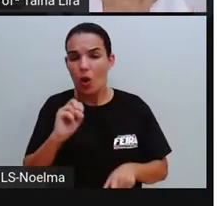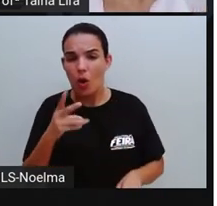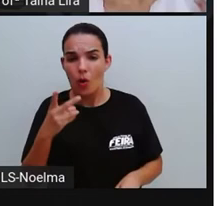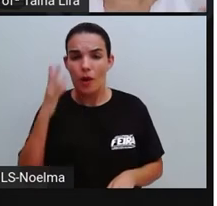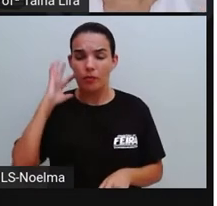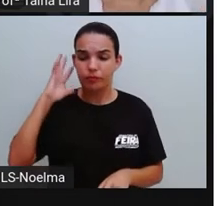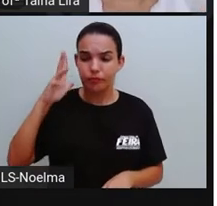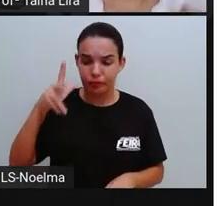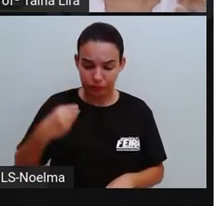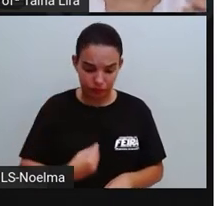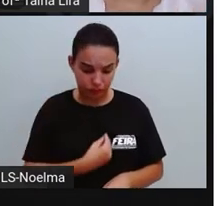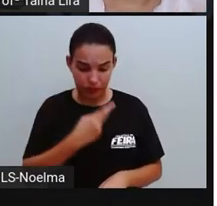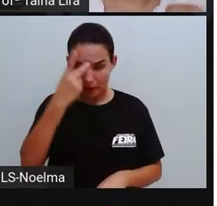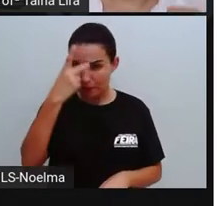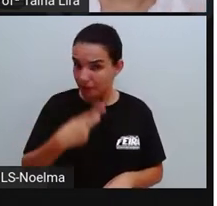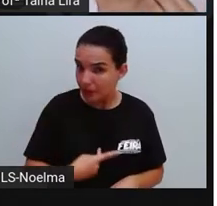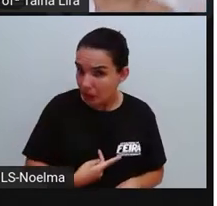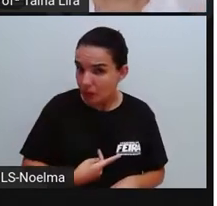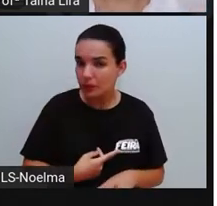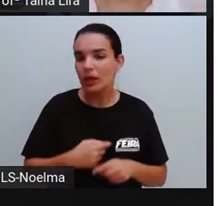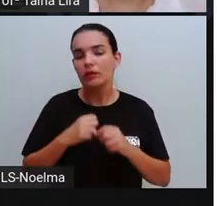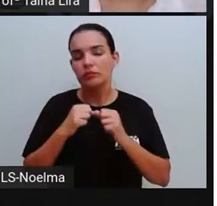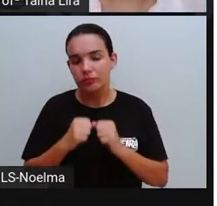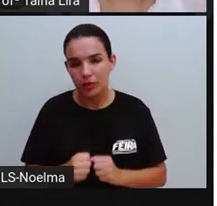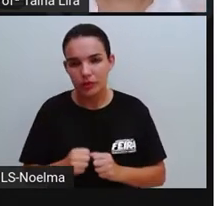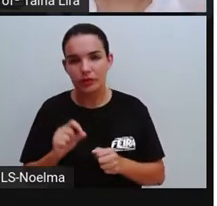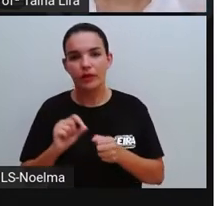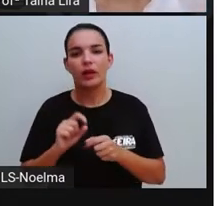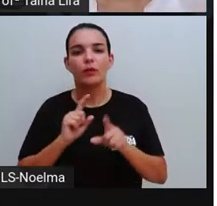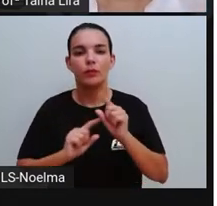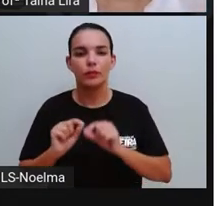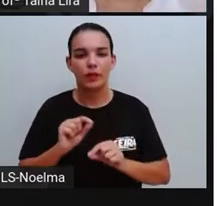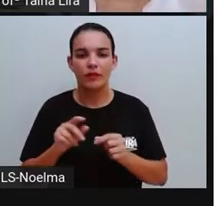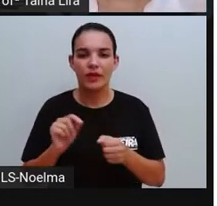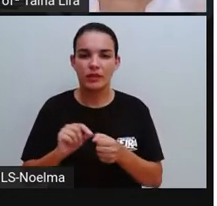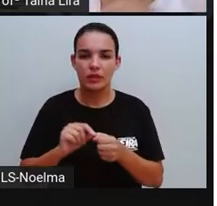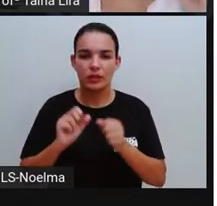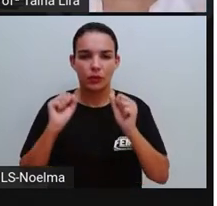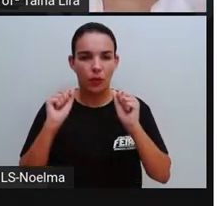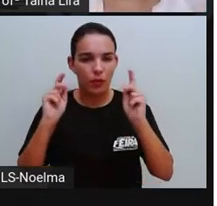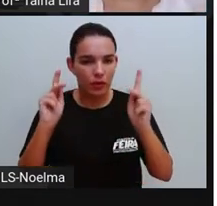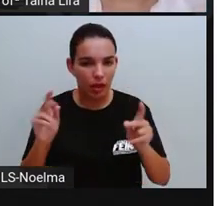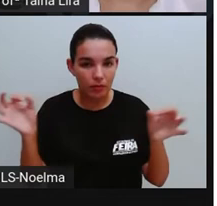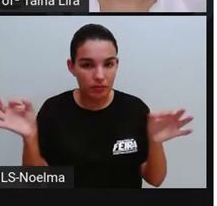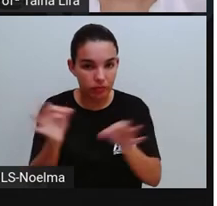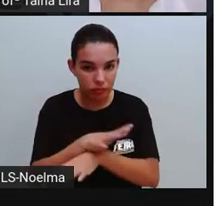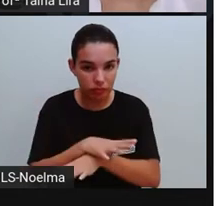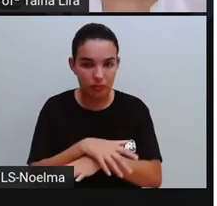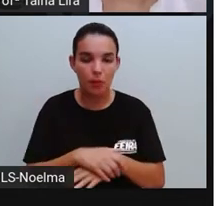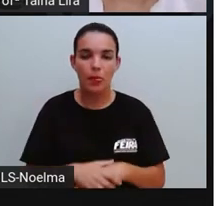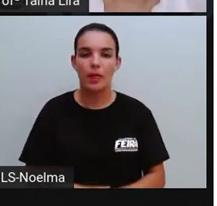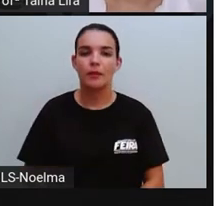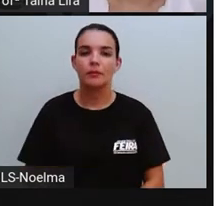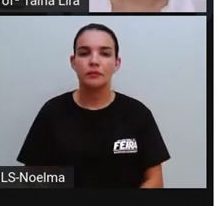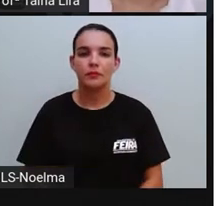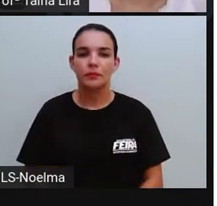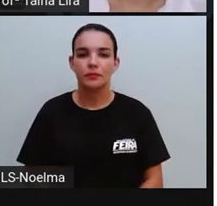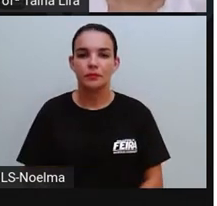eu vou falar atualmente o que é que essa pessoa está fazendo, certo? É a conclusão, tá bom?